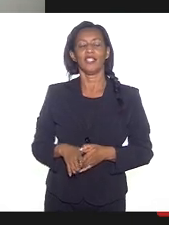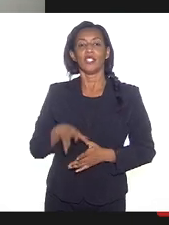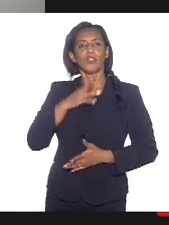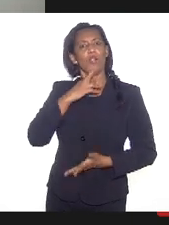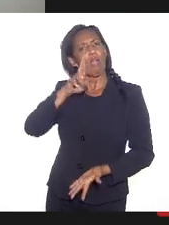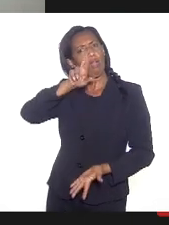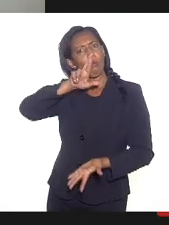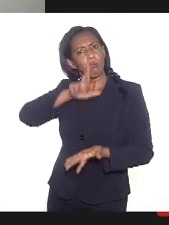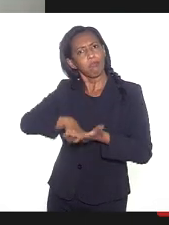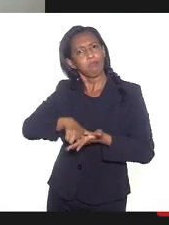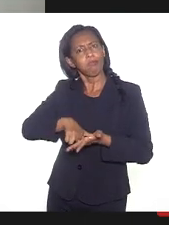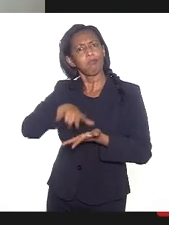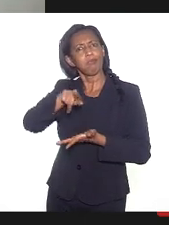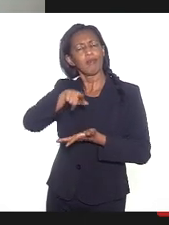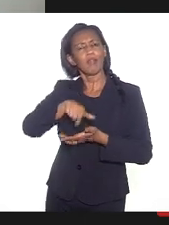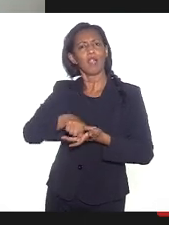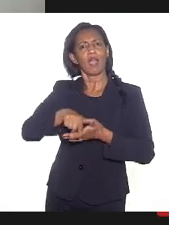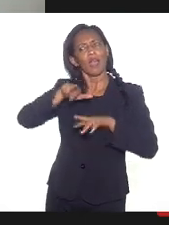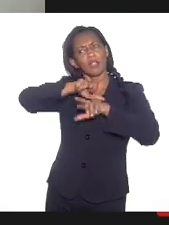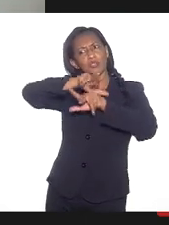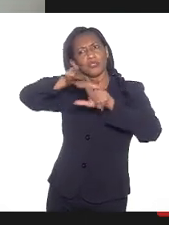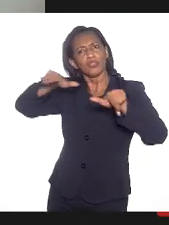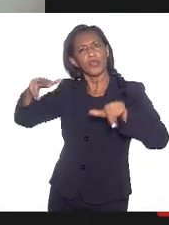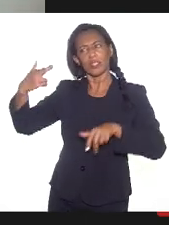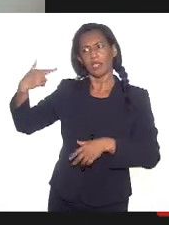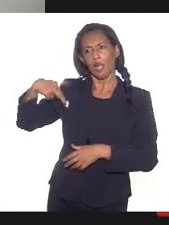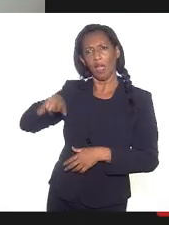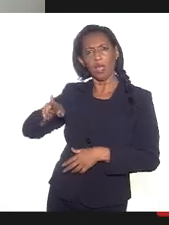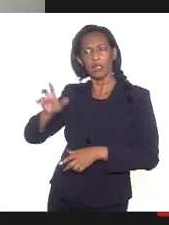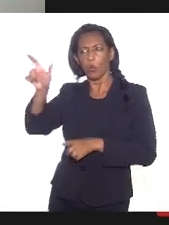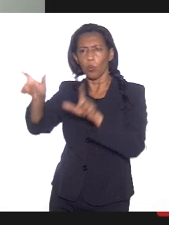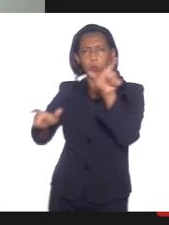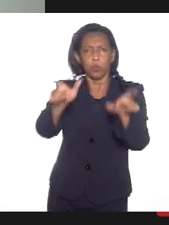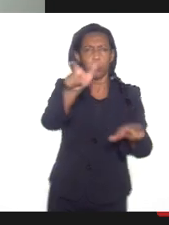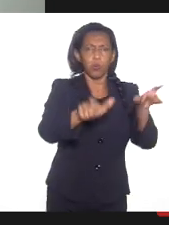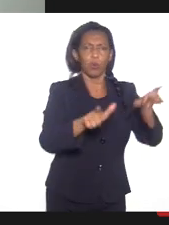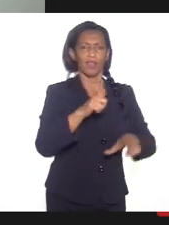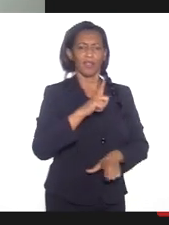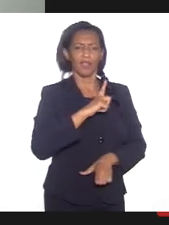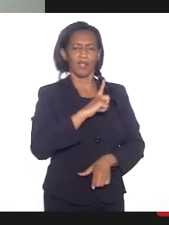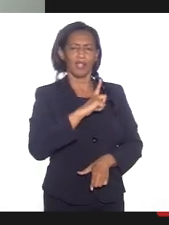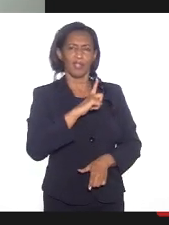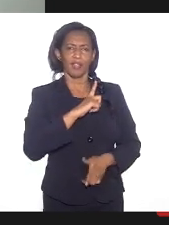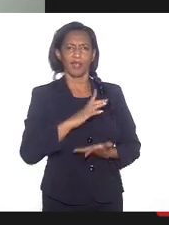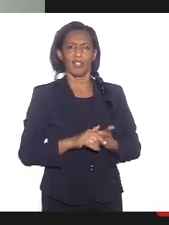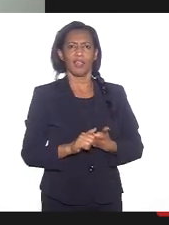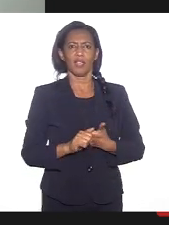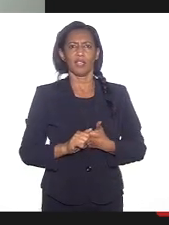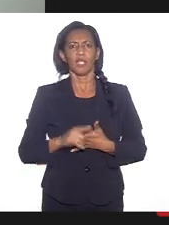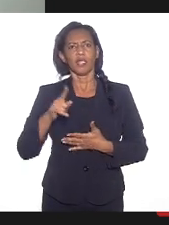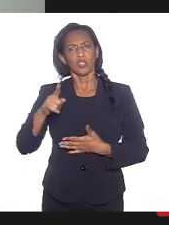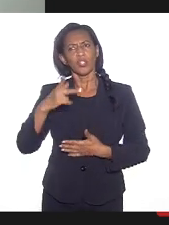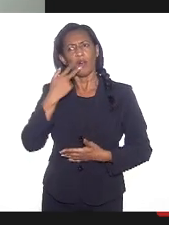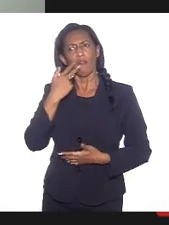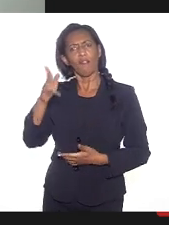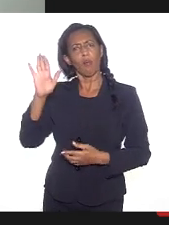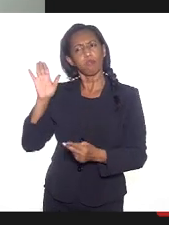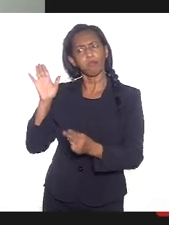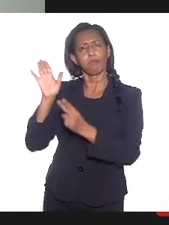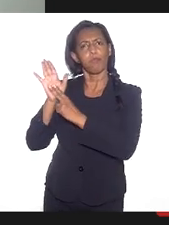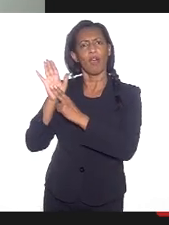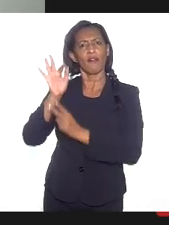reconhecimento à diversidade também em termos de professarem a sua fé.